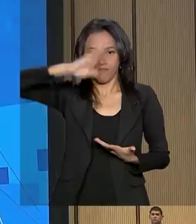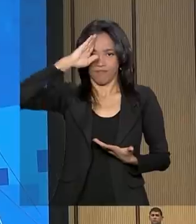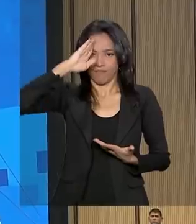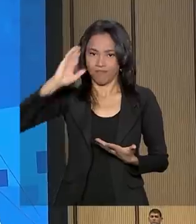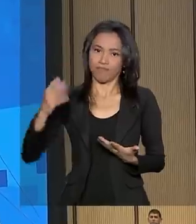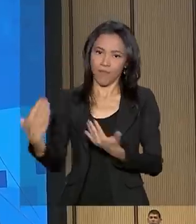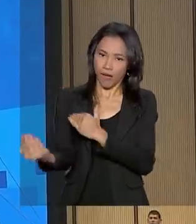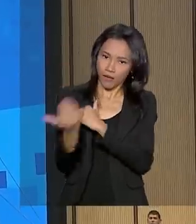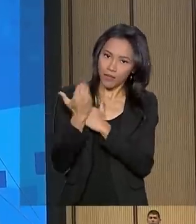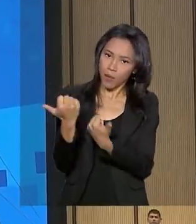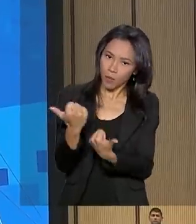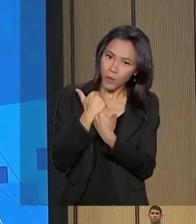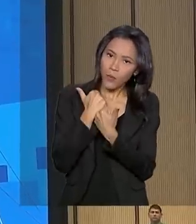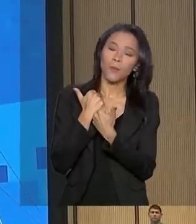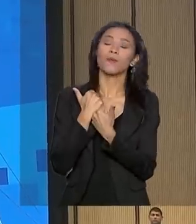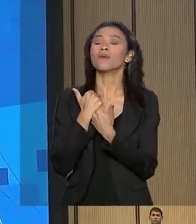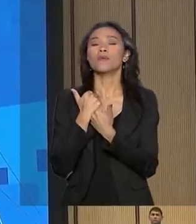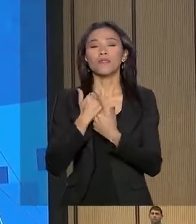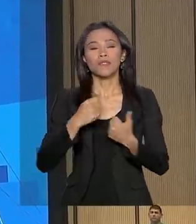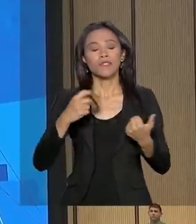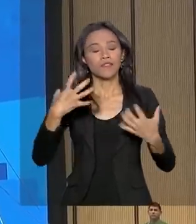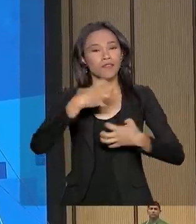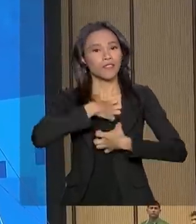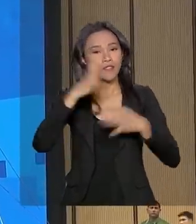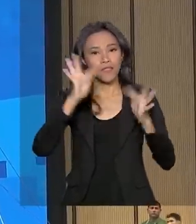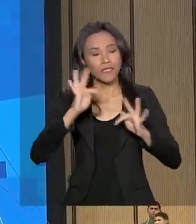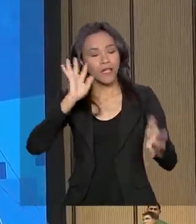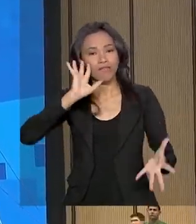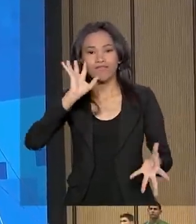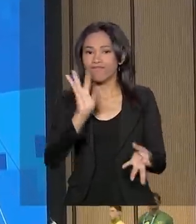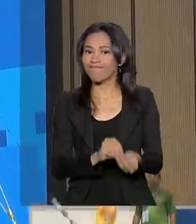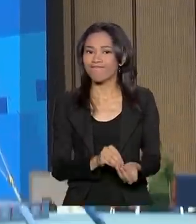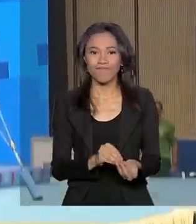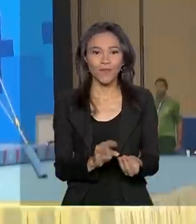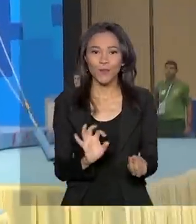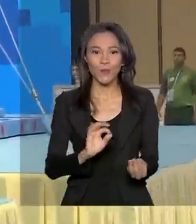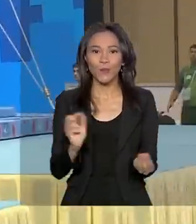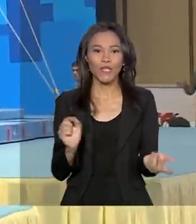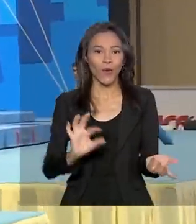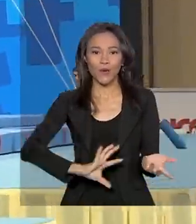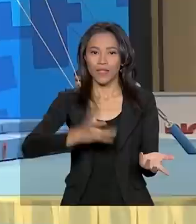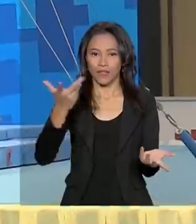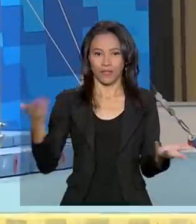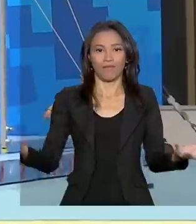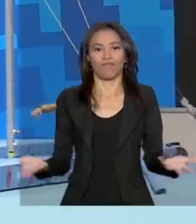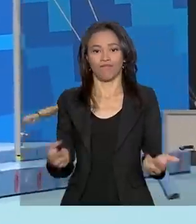Acho que felicidade resume tudo o que está passando agora.